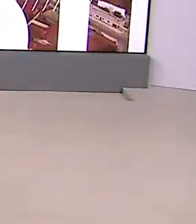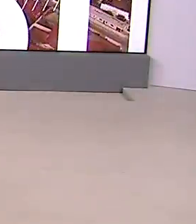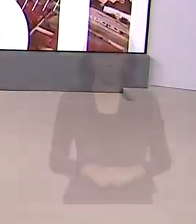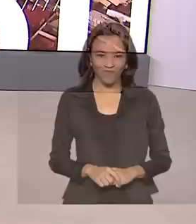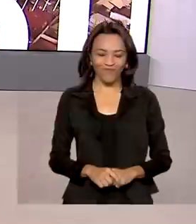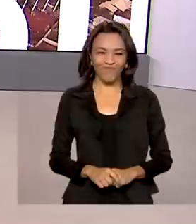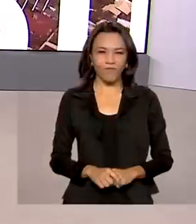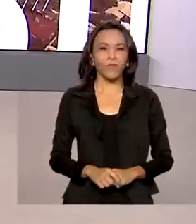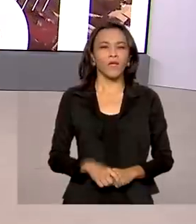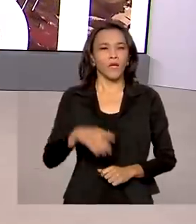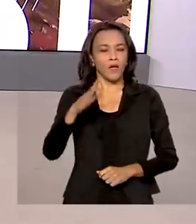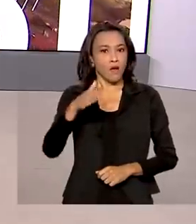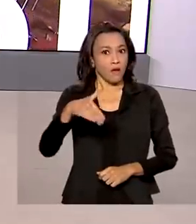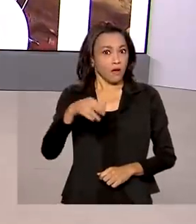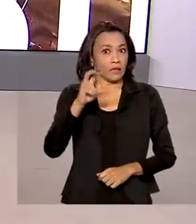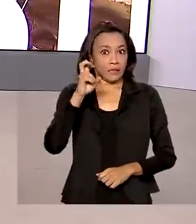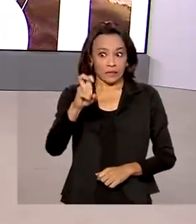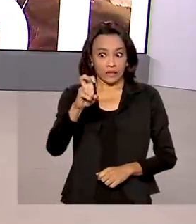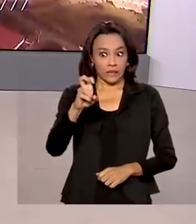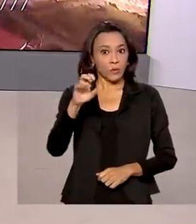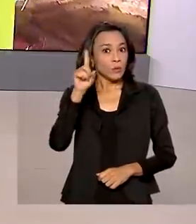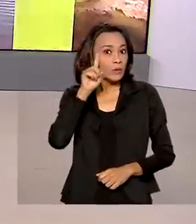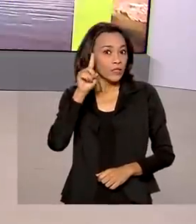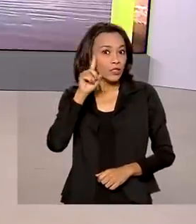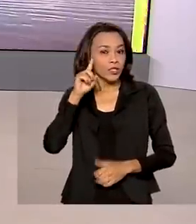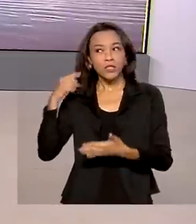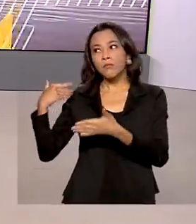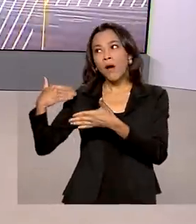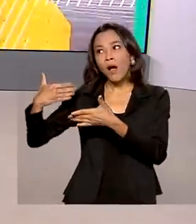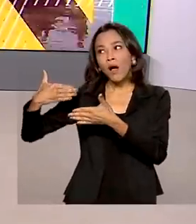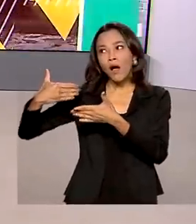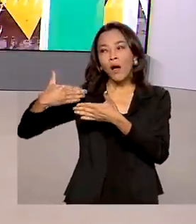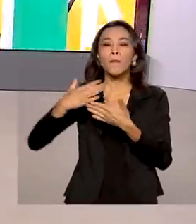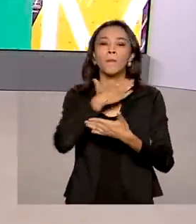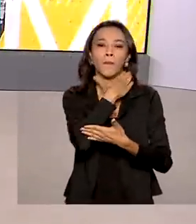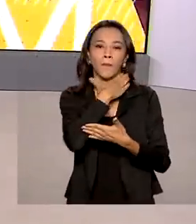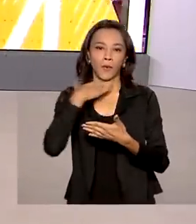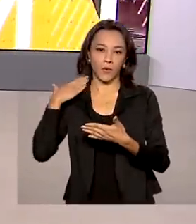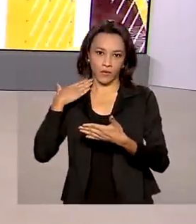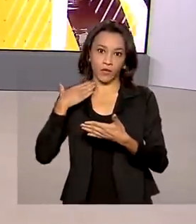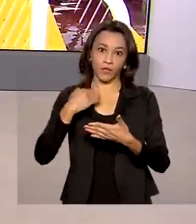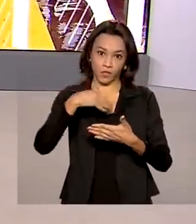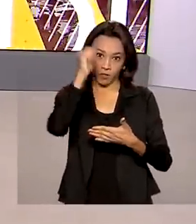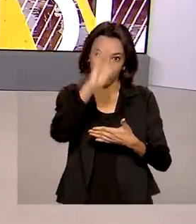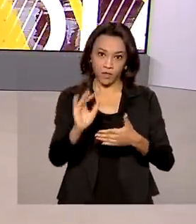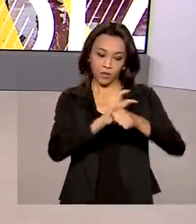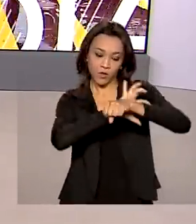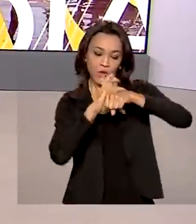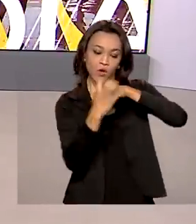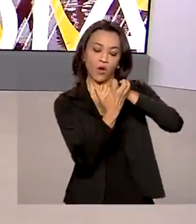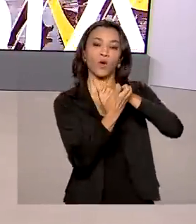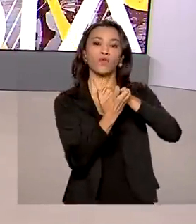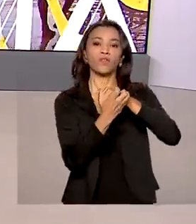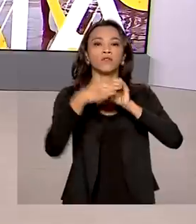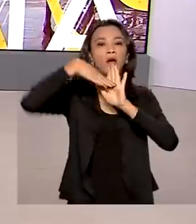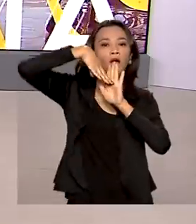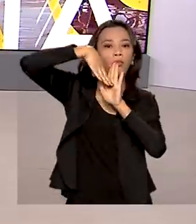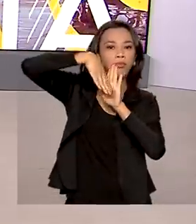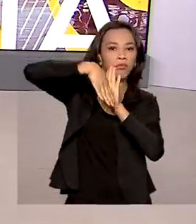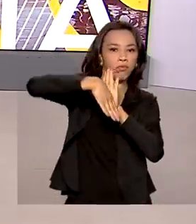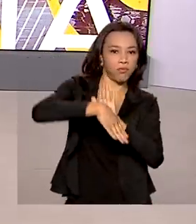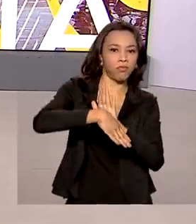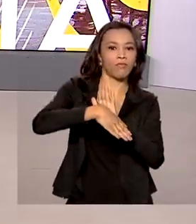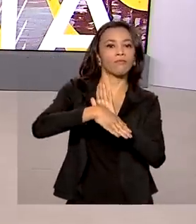Há mais de cinco dias, a média móvel de mortes por Covid-19 no Brasil registra número abaixo de